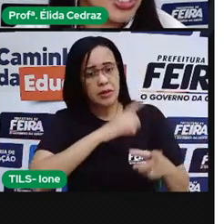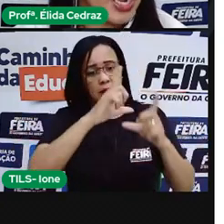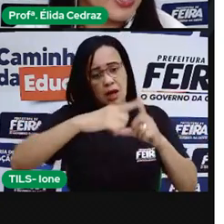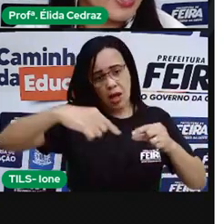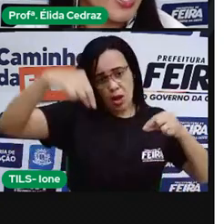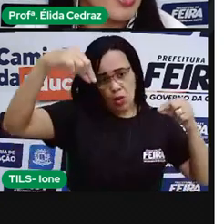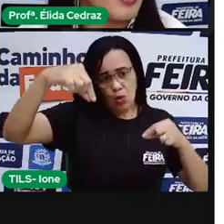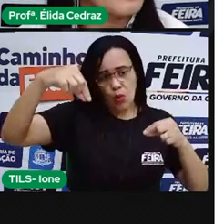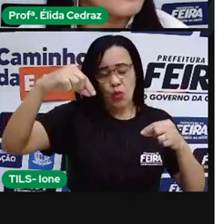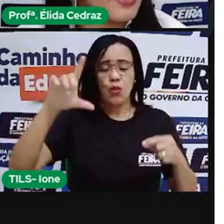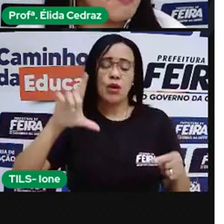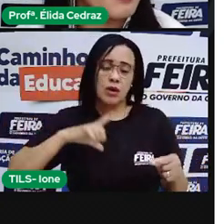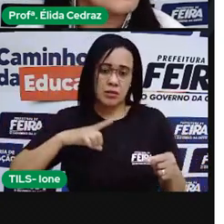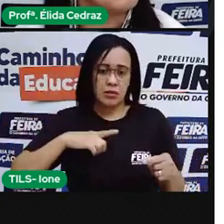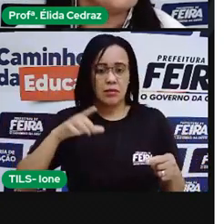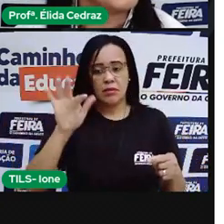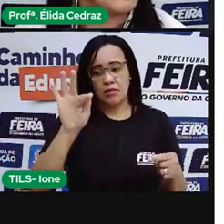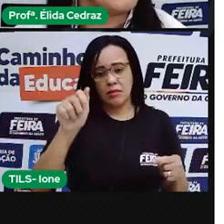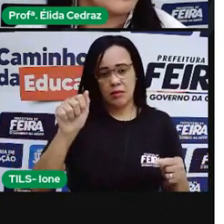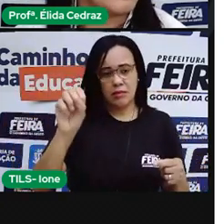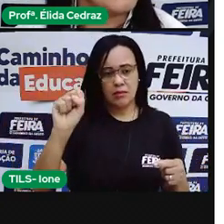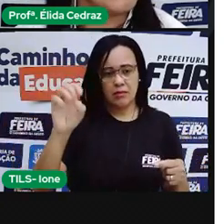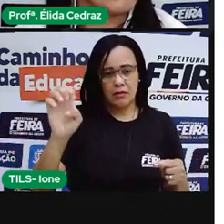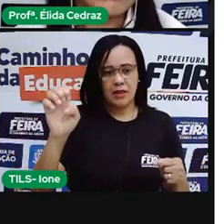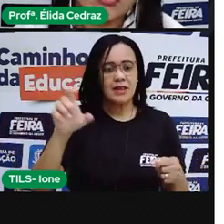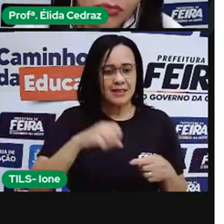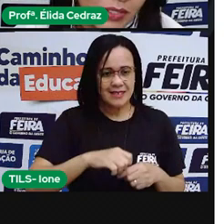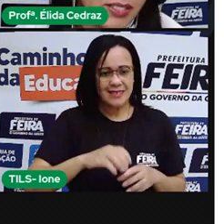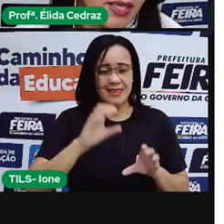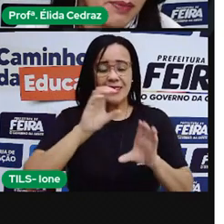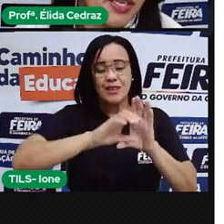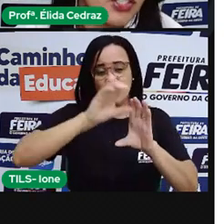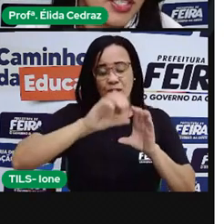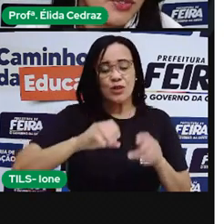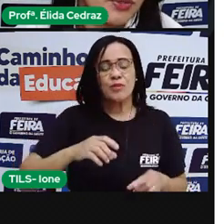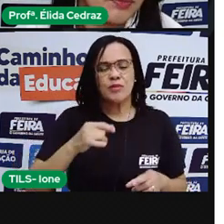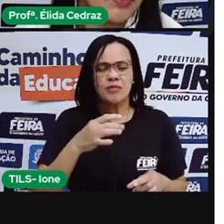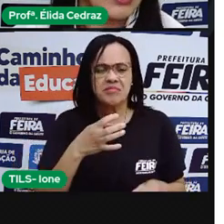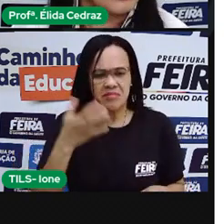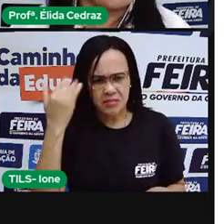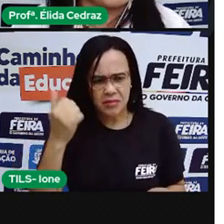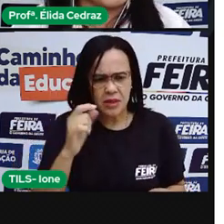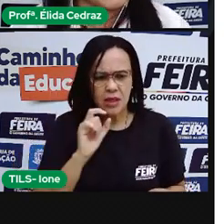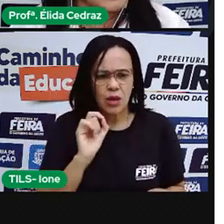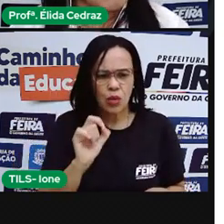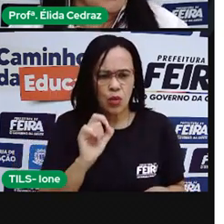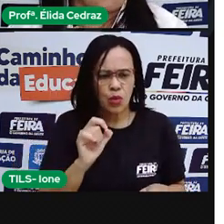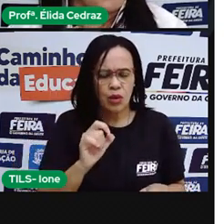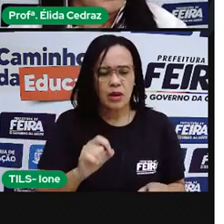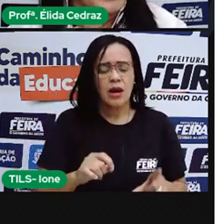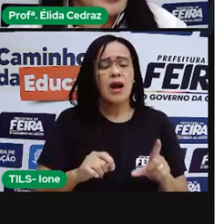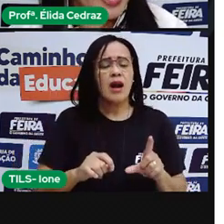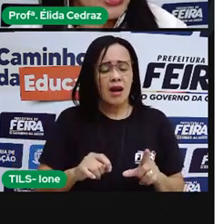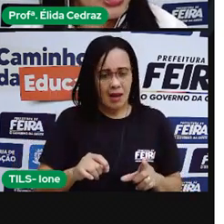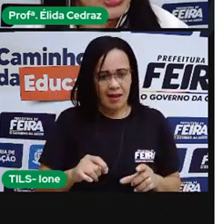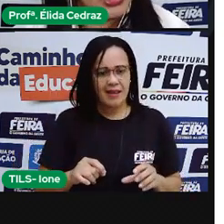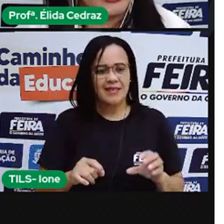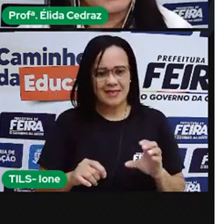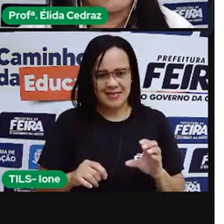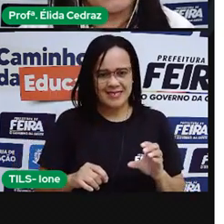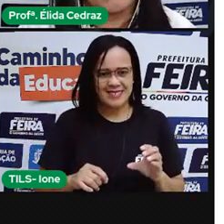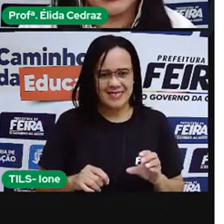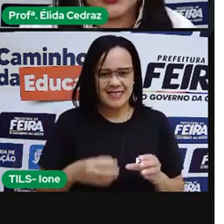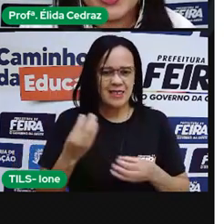registradas, até mesmo nos calendários. Você sabia disso? Você já teve a oportunidade